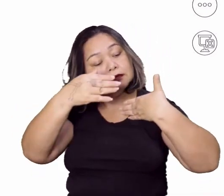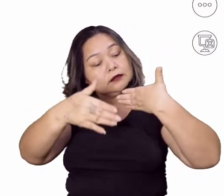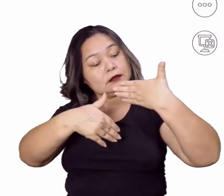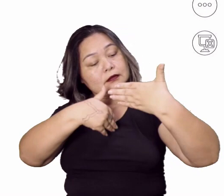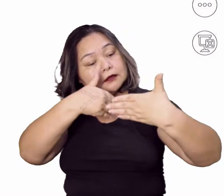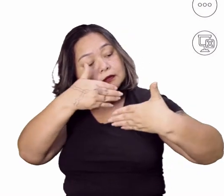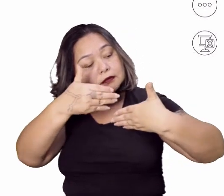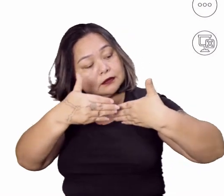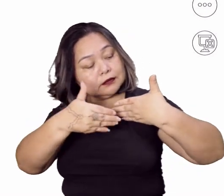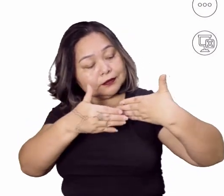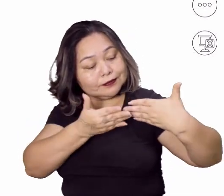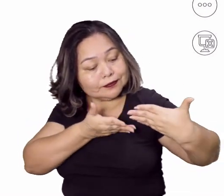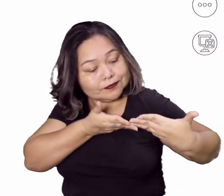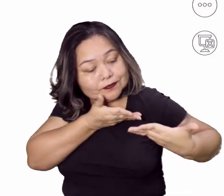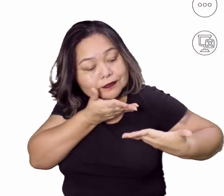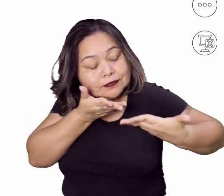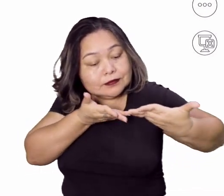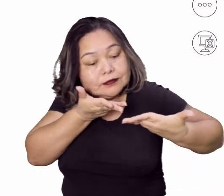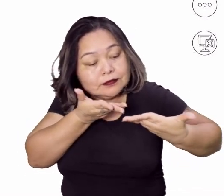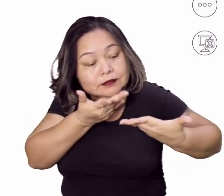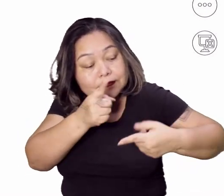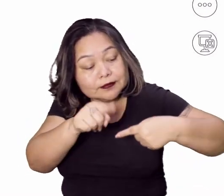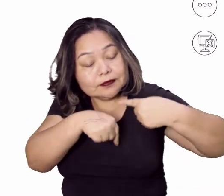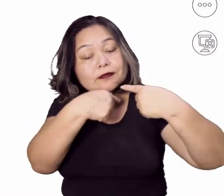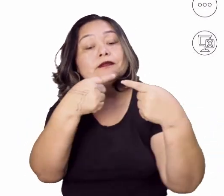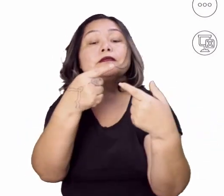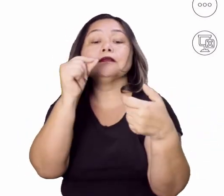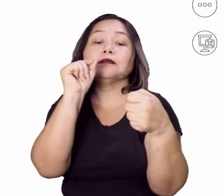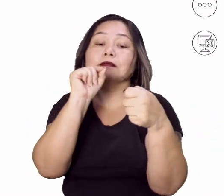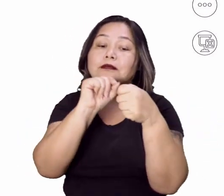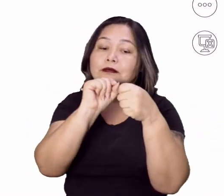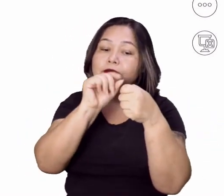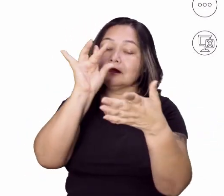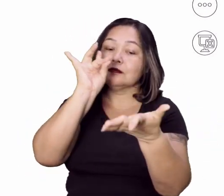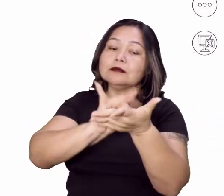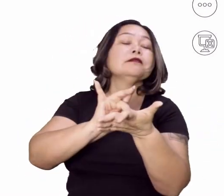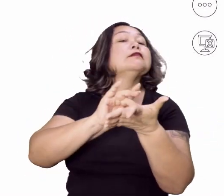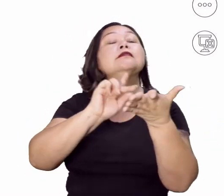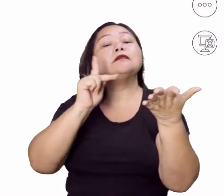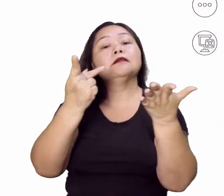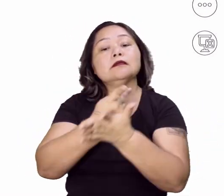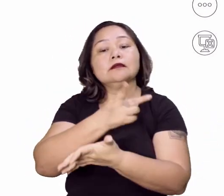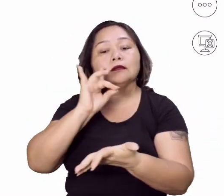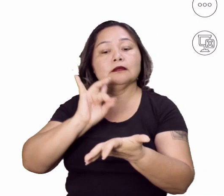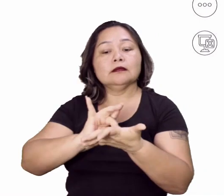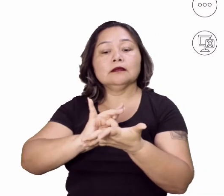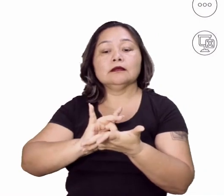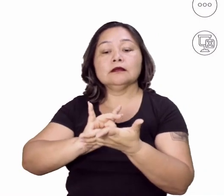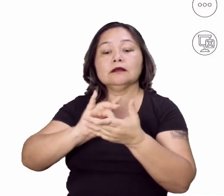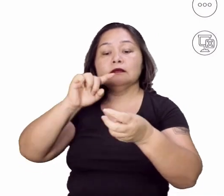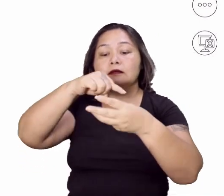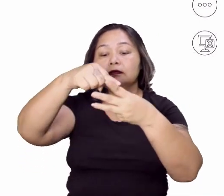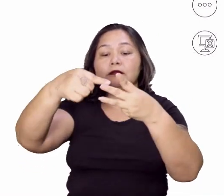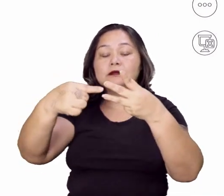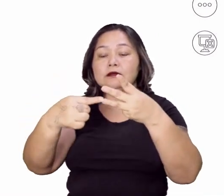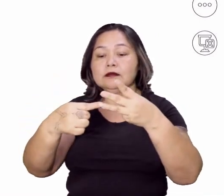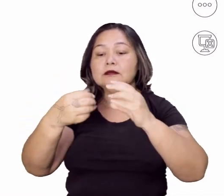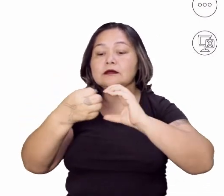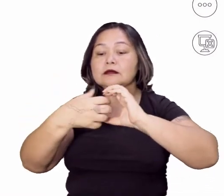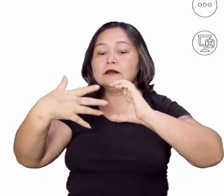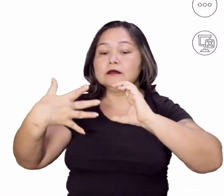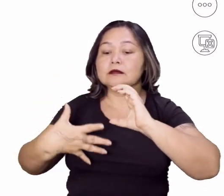me ancorar para as ações que eu quero que aconteçam. E terceira característica é a